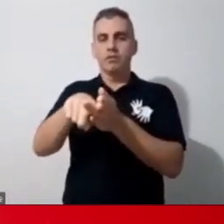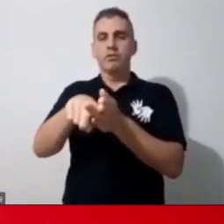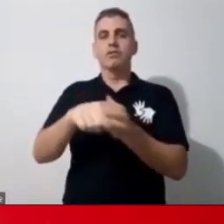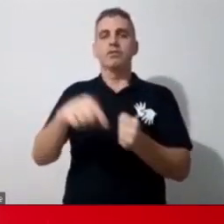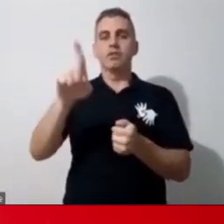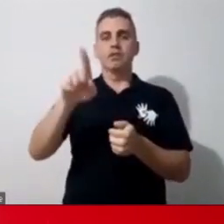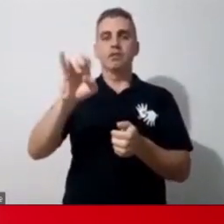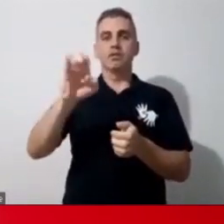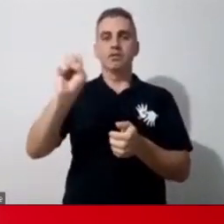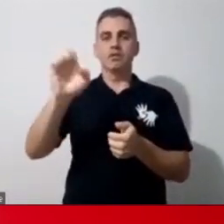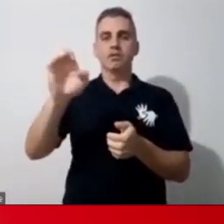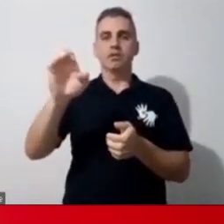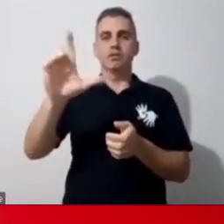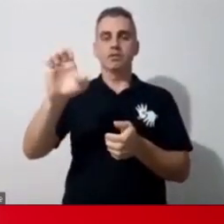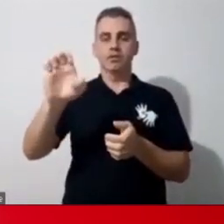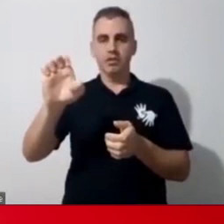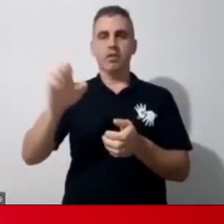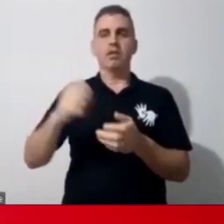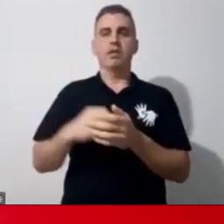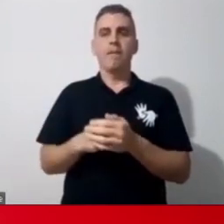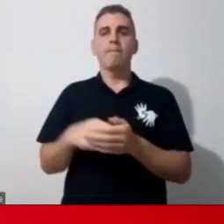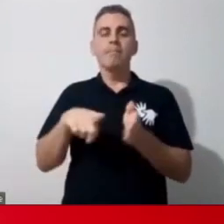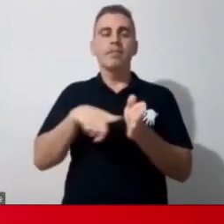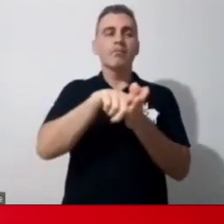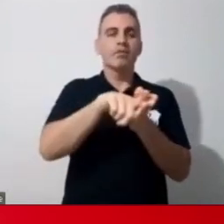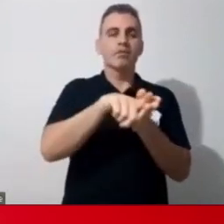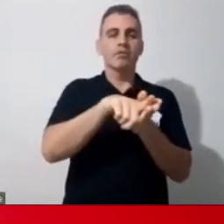ela vai fazer os questionamentos dela.